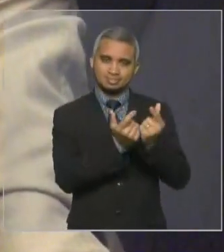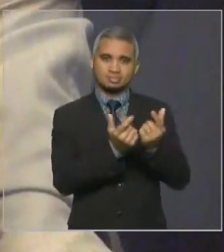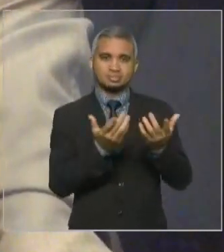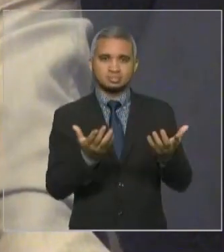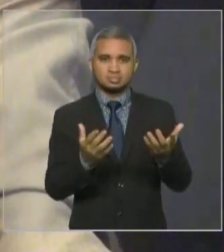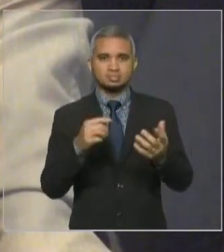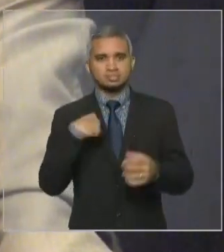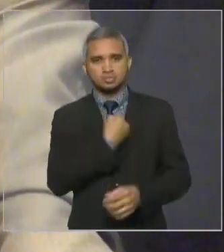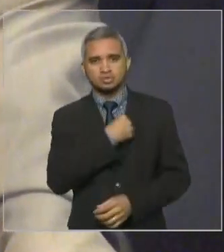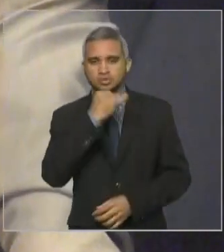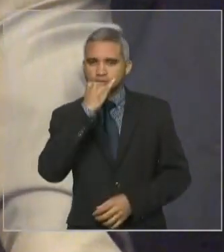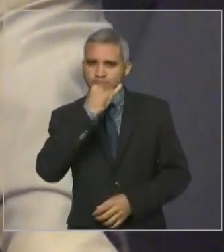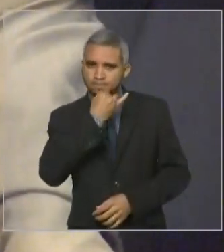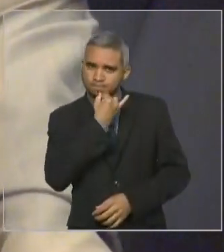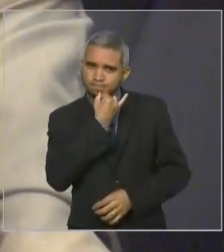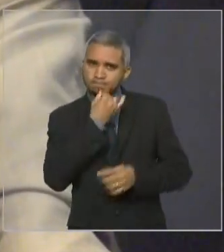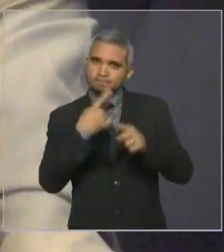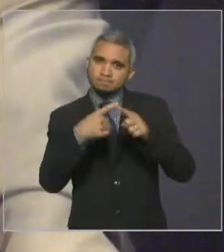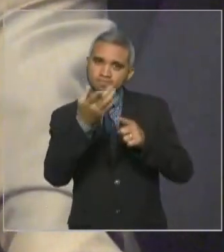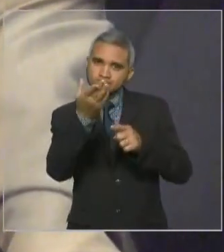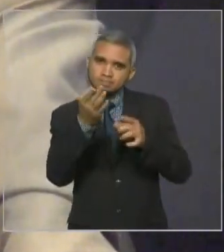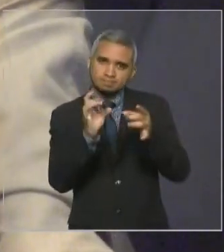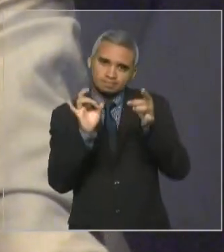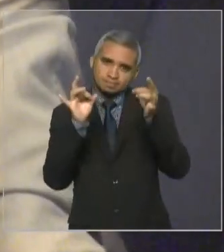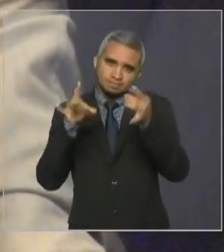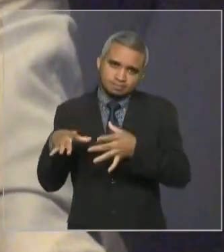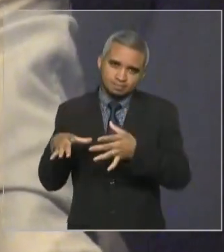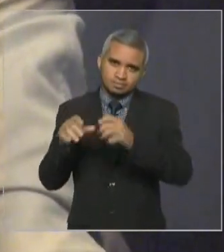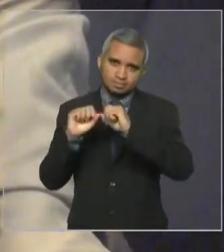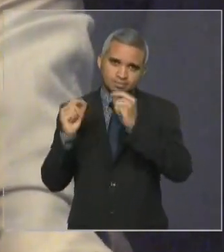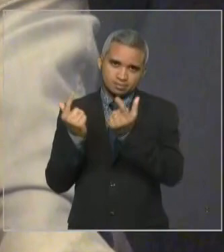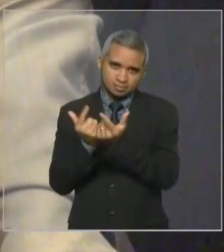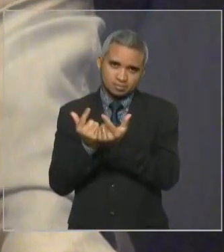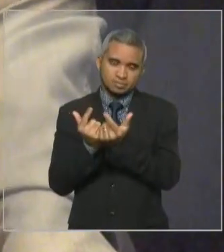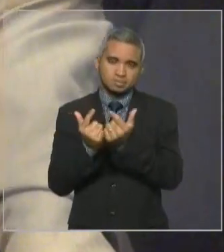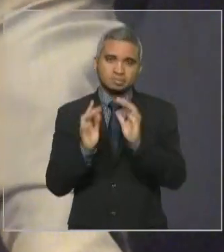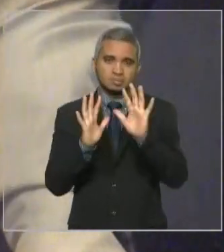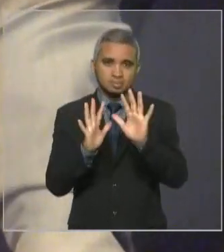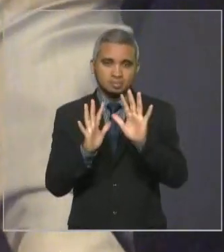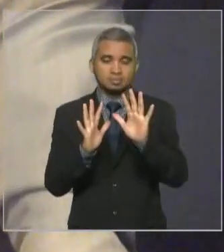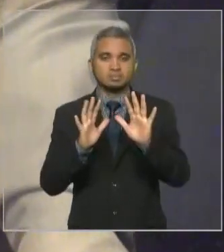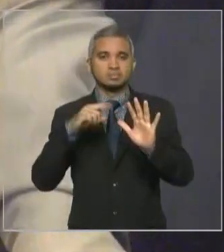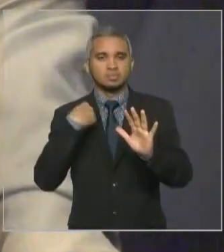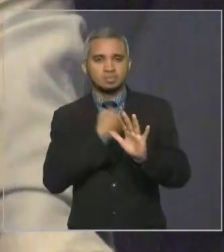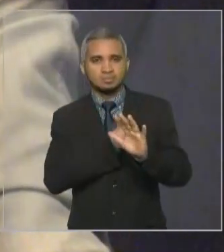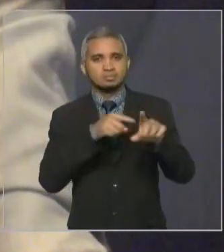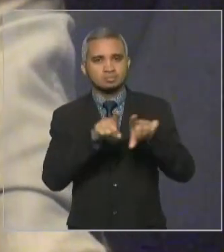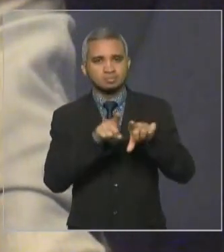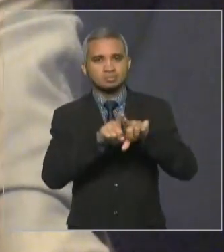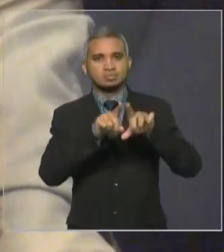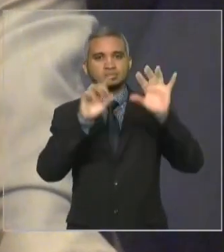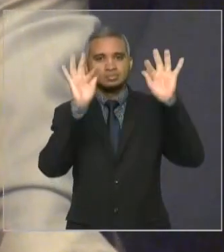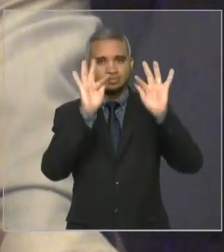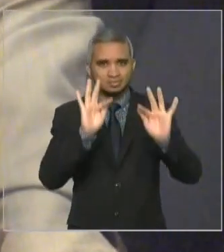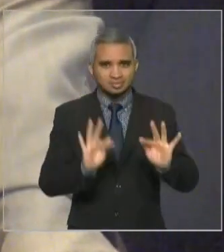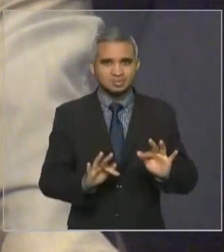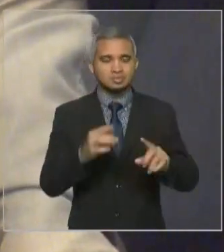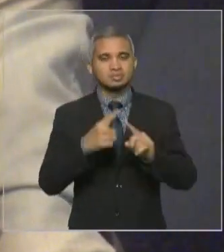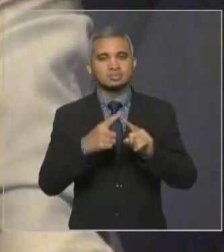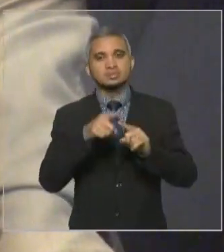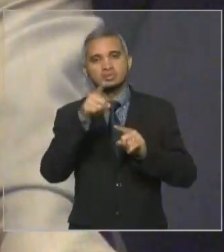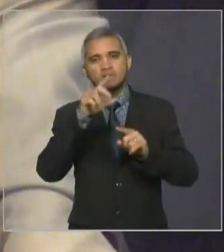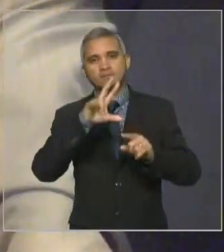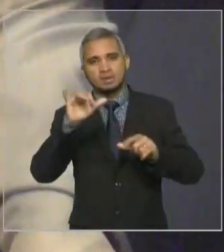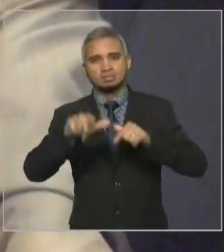tristes por cedê-lo, mas alegres porque a sociedade maranhense haverá de receber muito mais benefícios de você lá. E